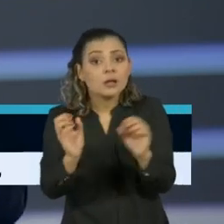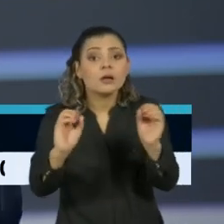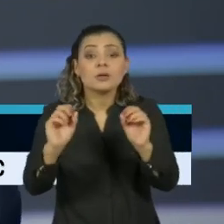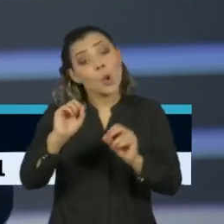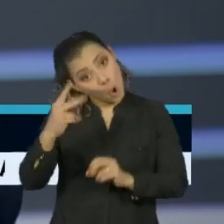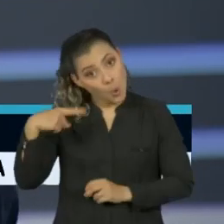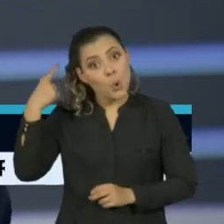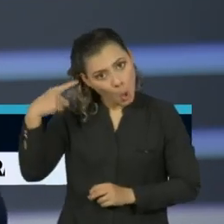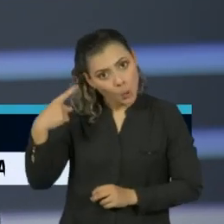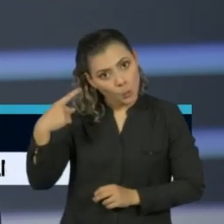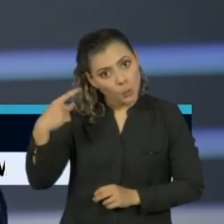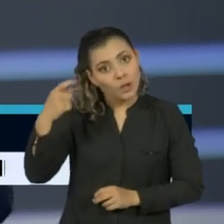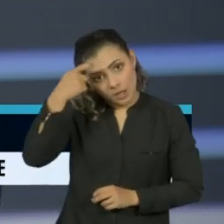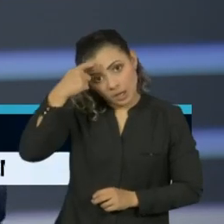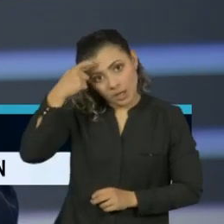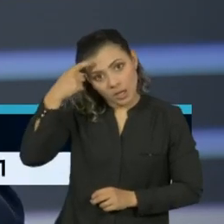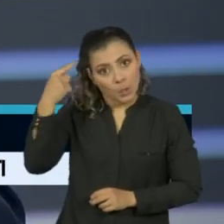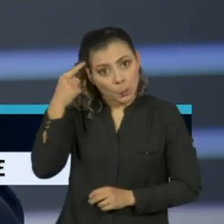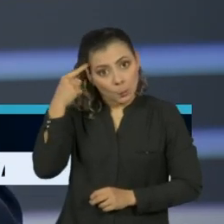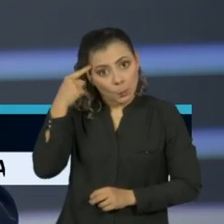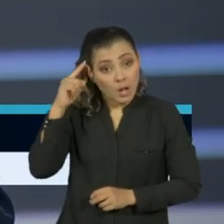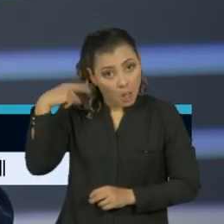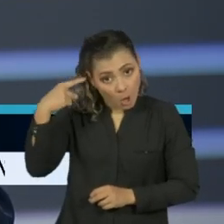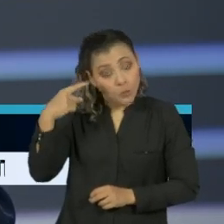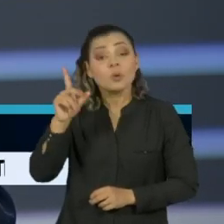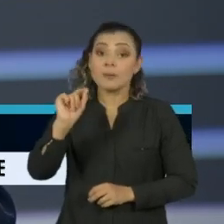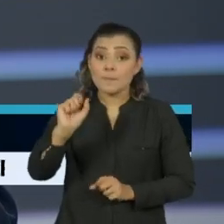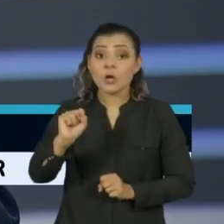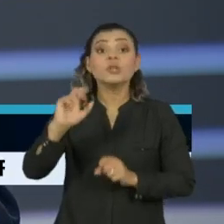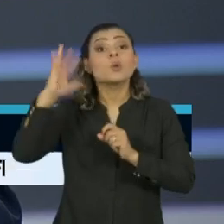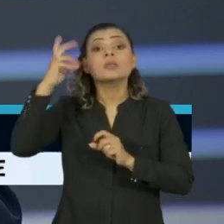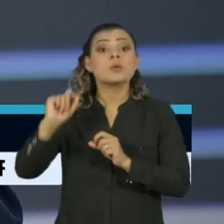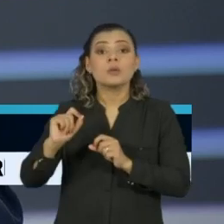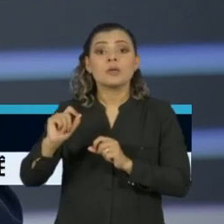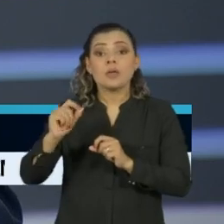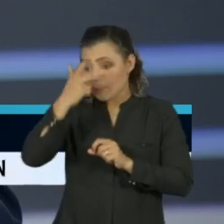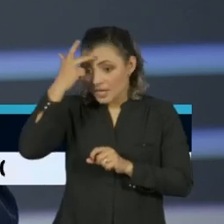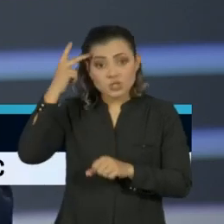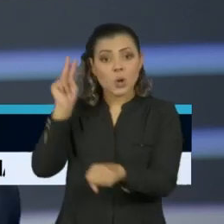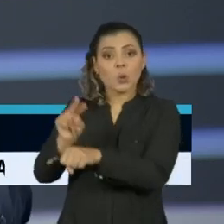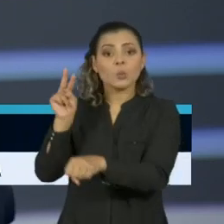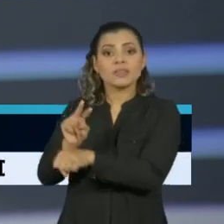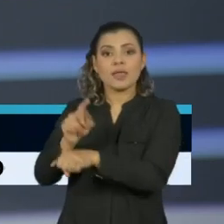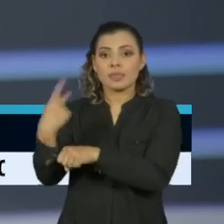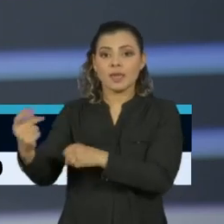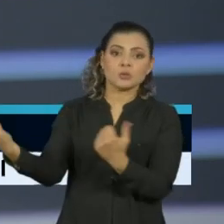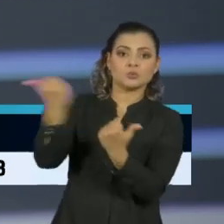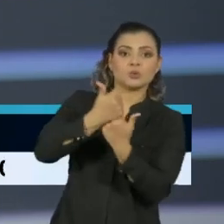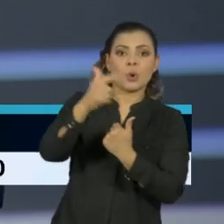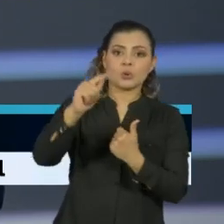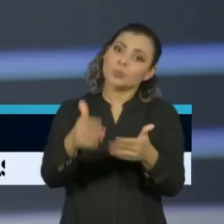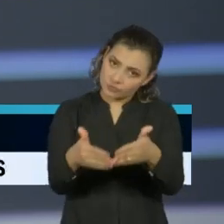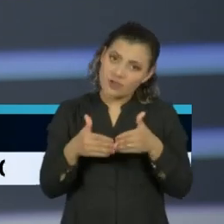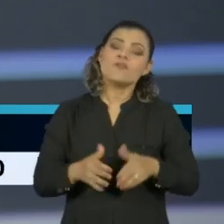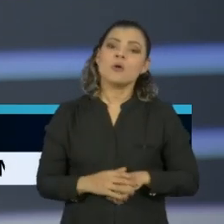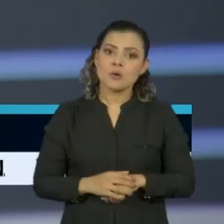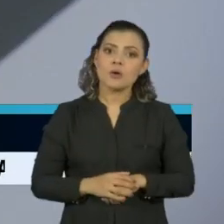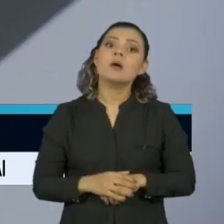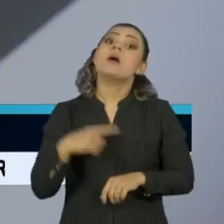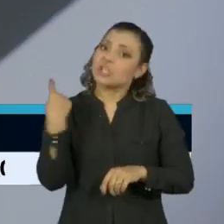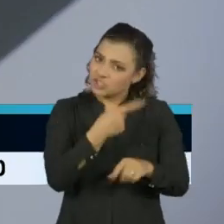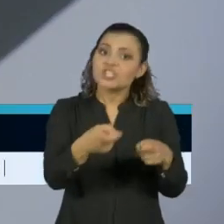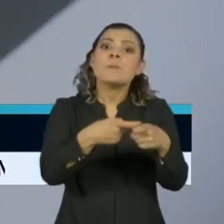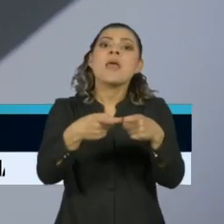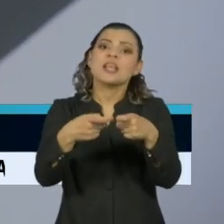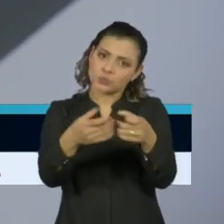louco, psicopata, ele é interditado. Alguém é nomeado para agir em nome dele, por favor. Vamos invocar uma junta